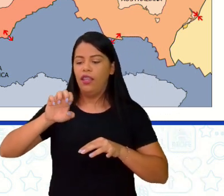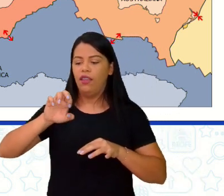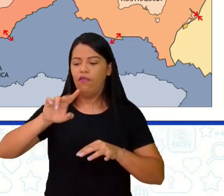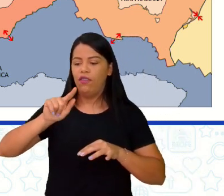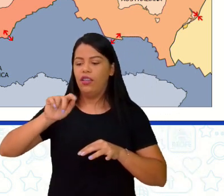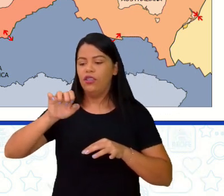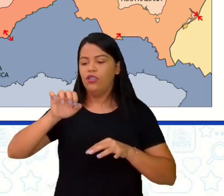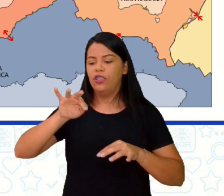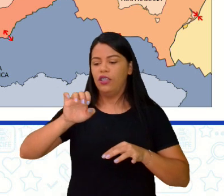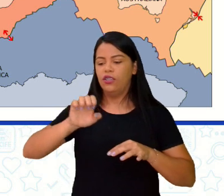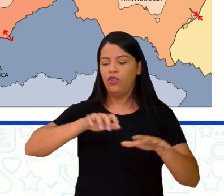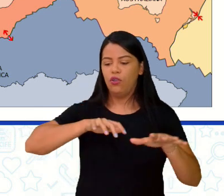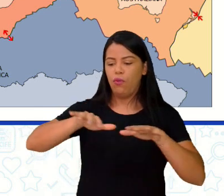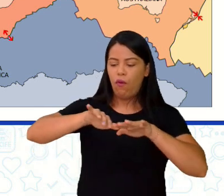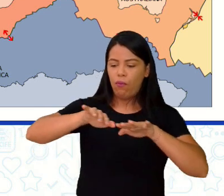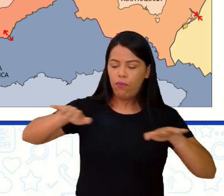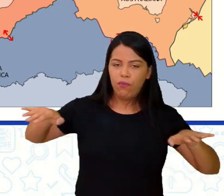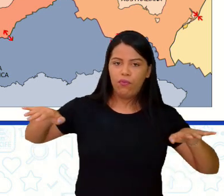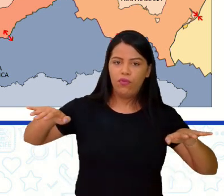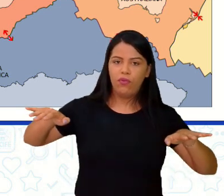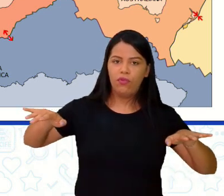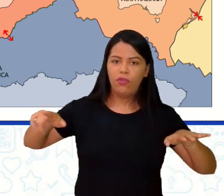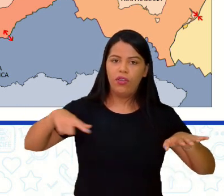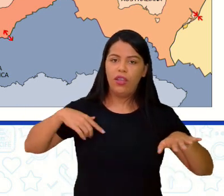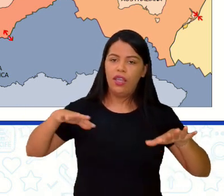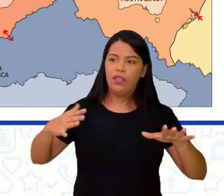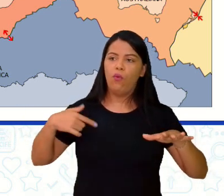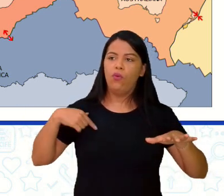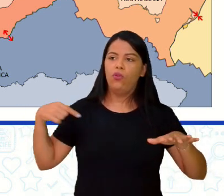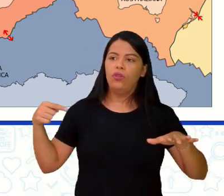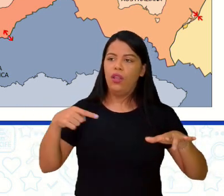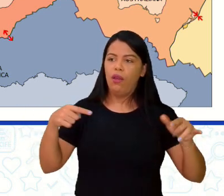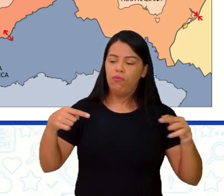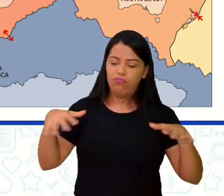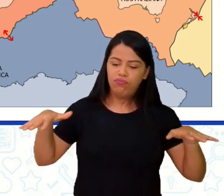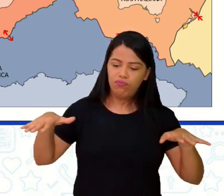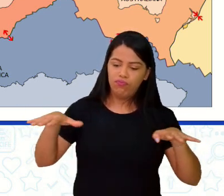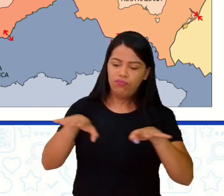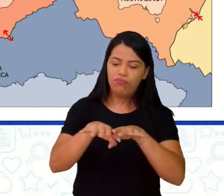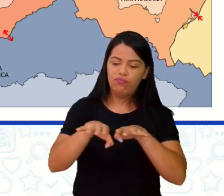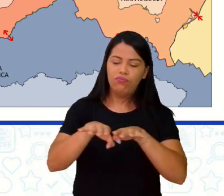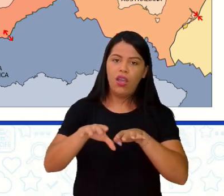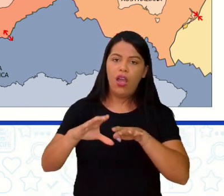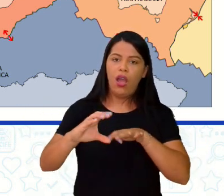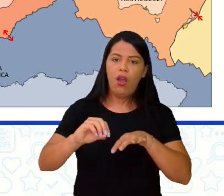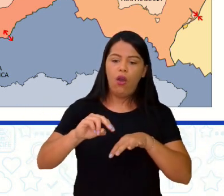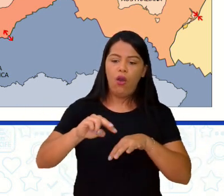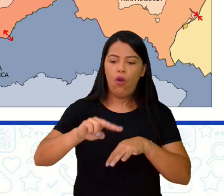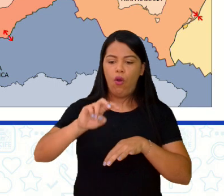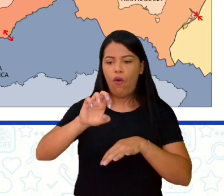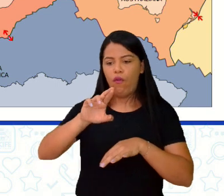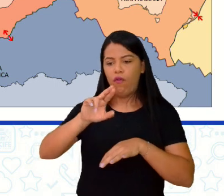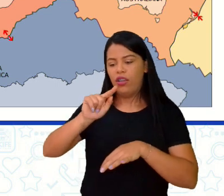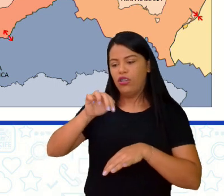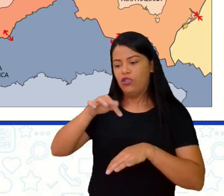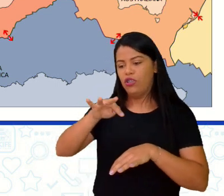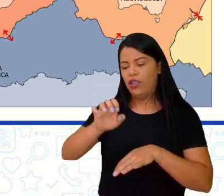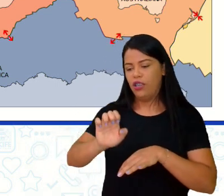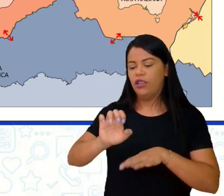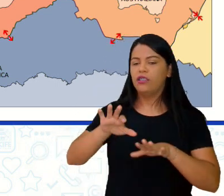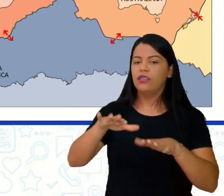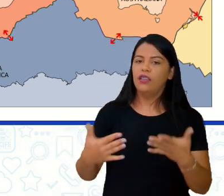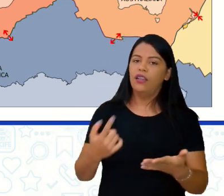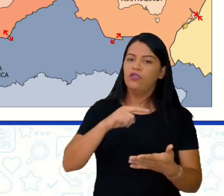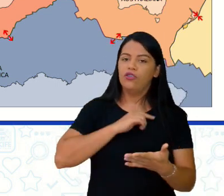uma de encontro com a outra, é aquele movimento convergente, é cheio de palavras técnicas, né? Já começa assim,